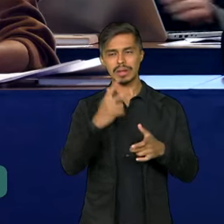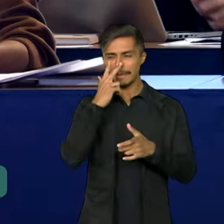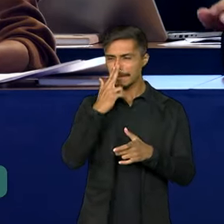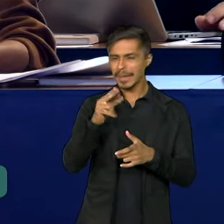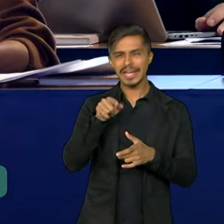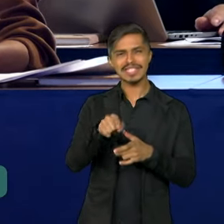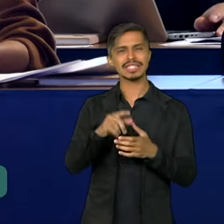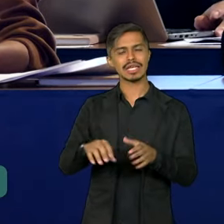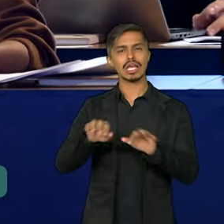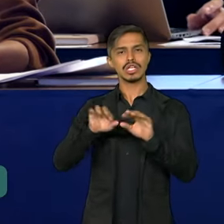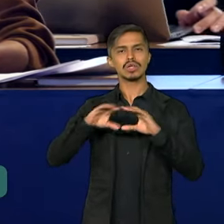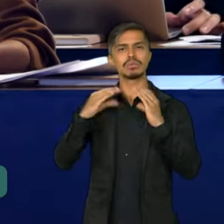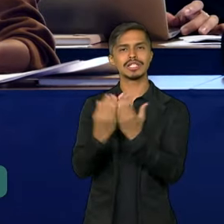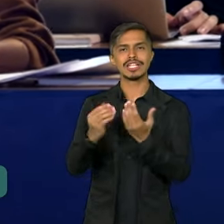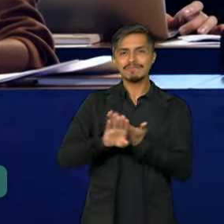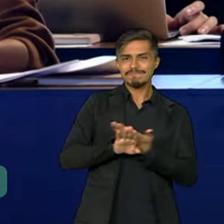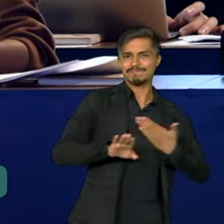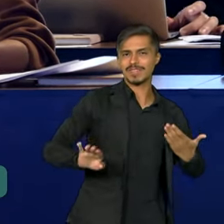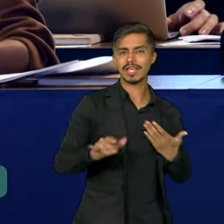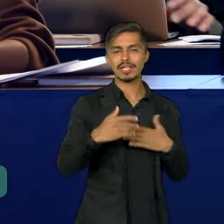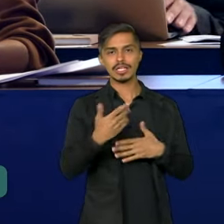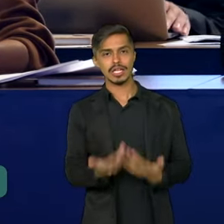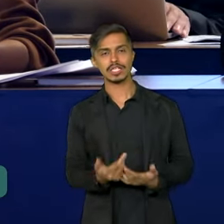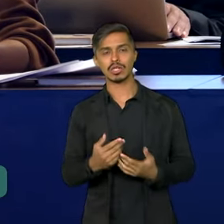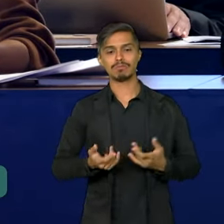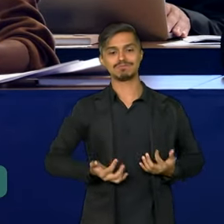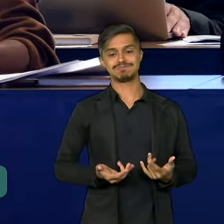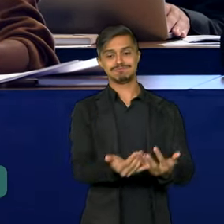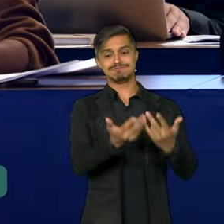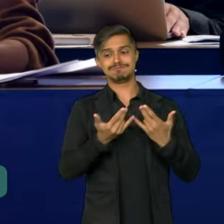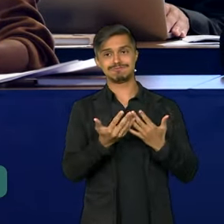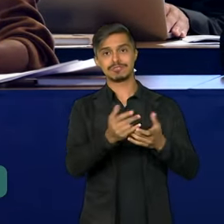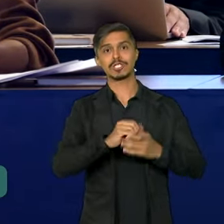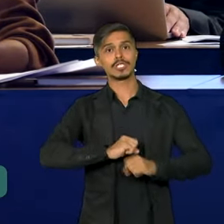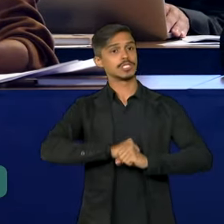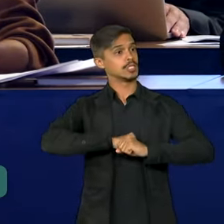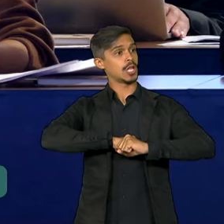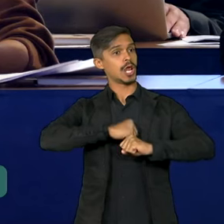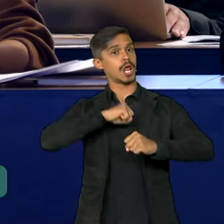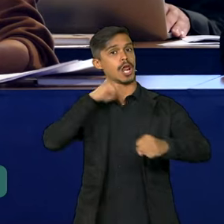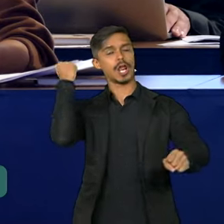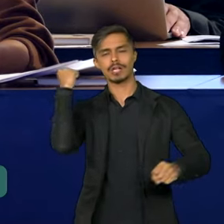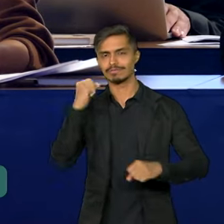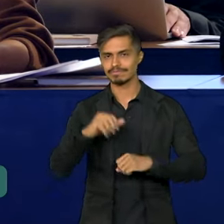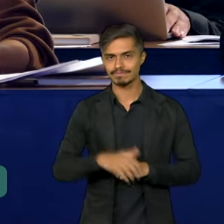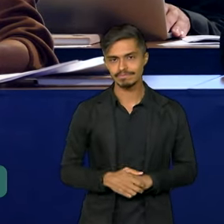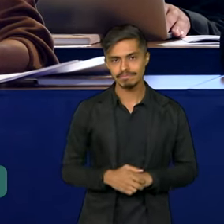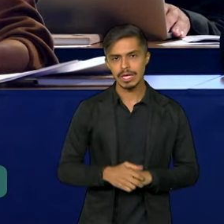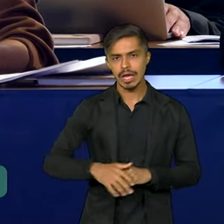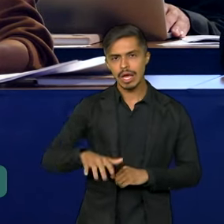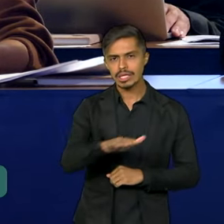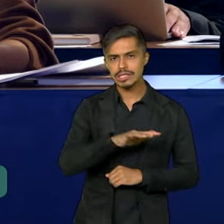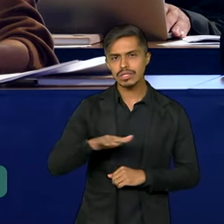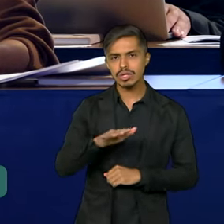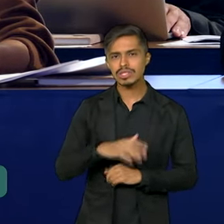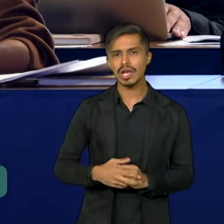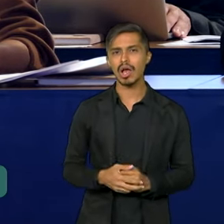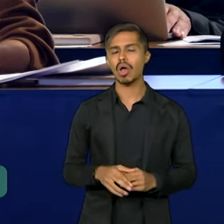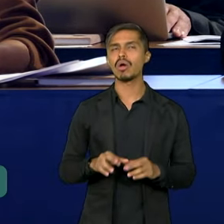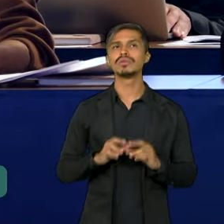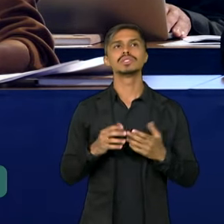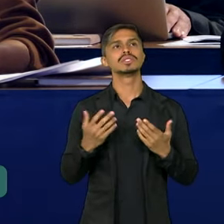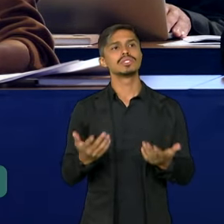e cidades e povos e provoca incêndios de enormes proporções. A situação não é